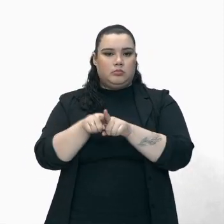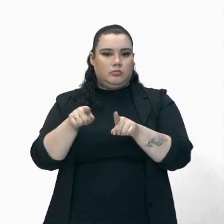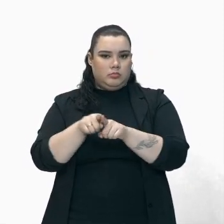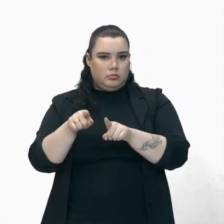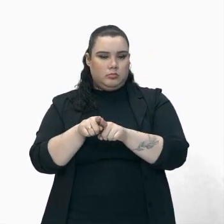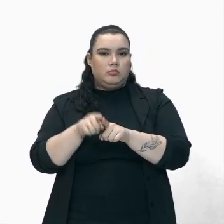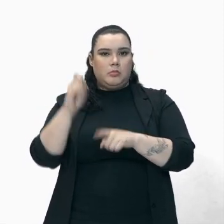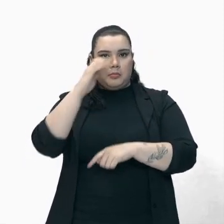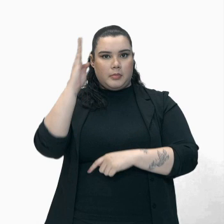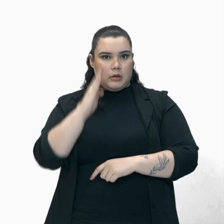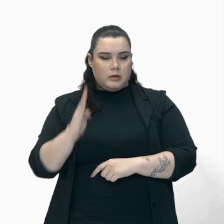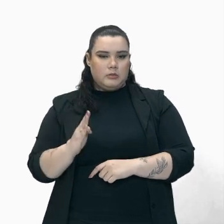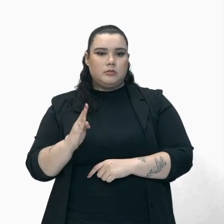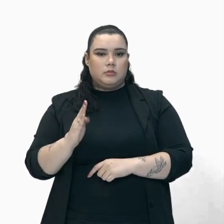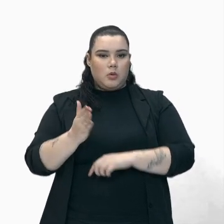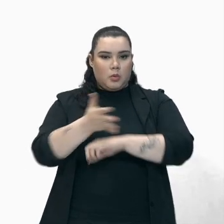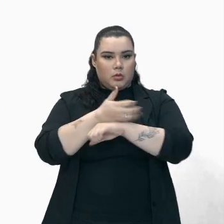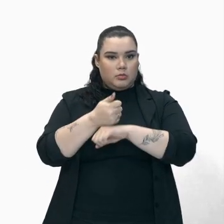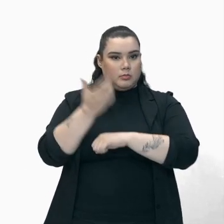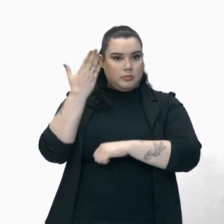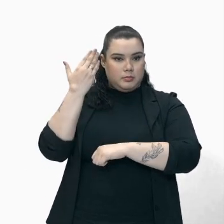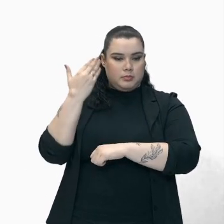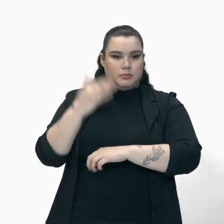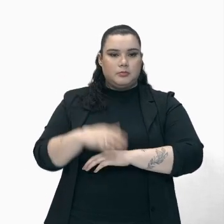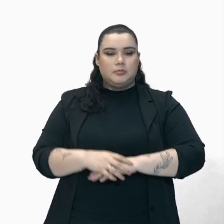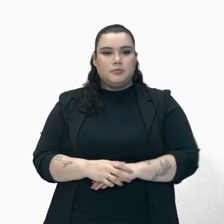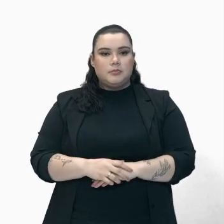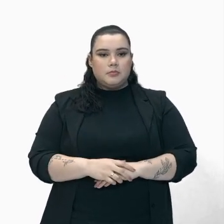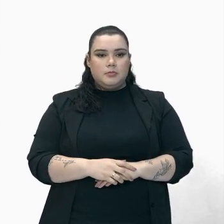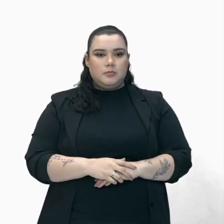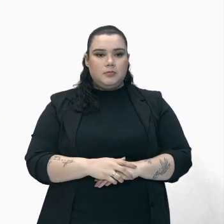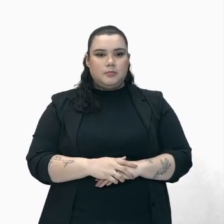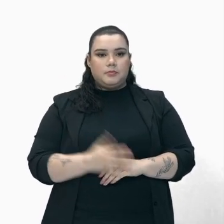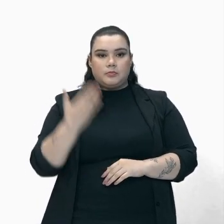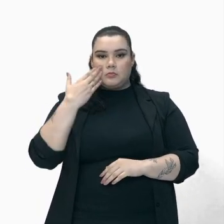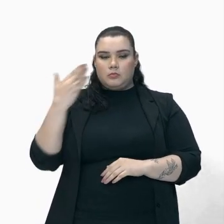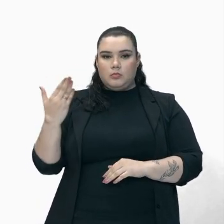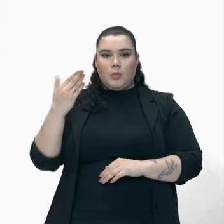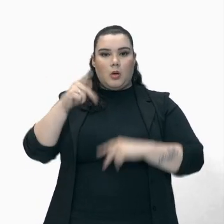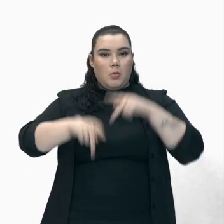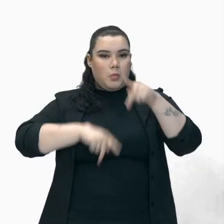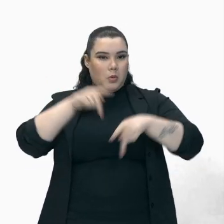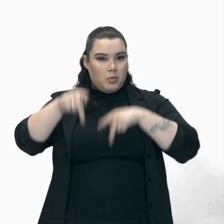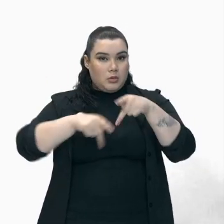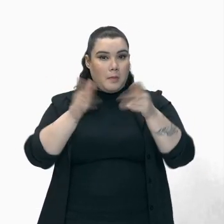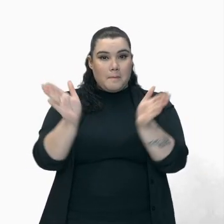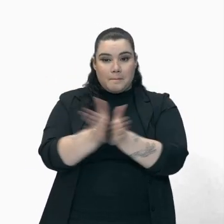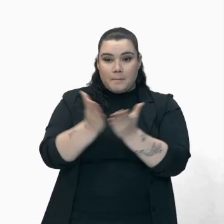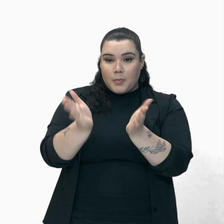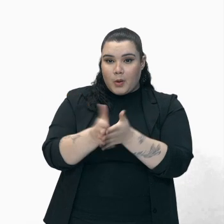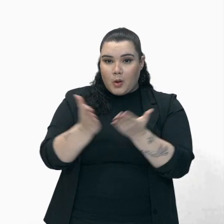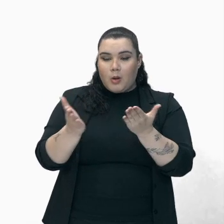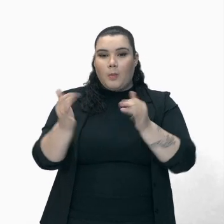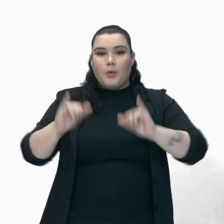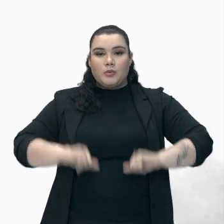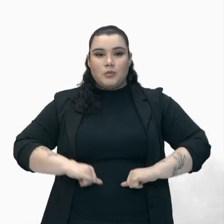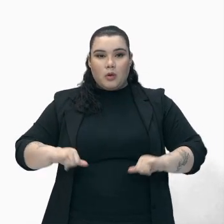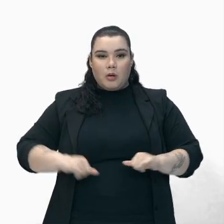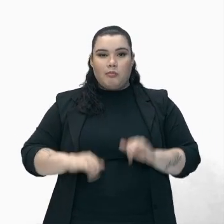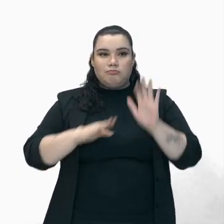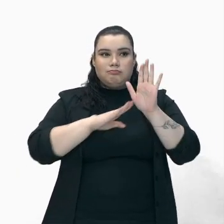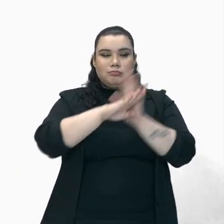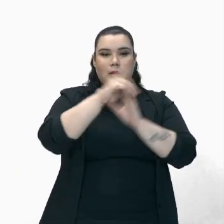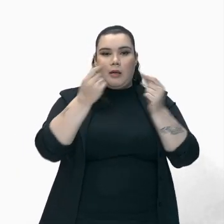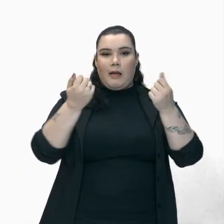ali Ao Brasil Colonial Vamos adiante galera A população pobre Sofria com o aumento Do